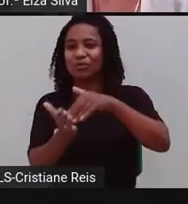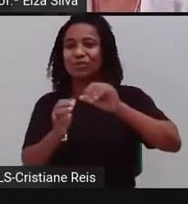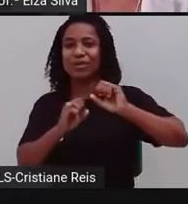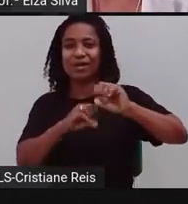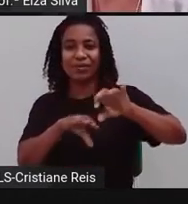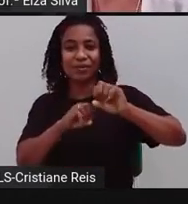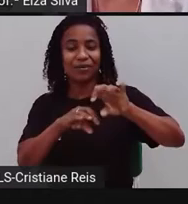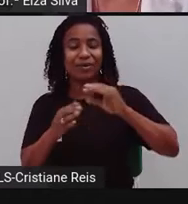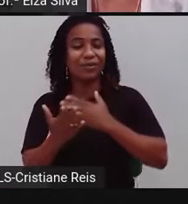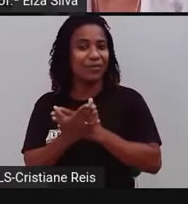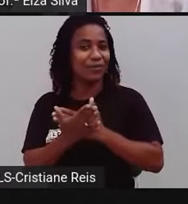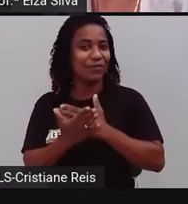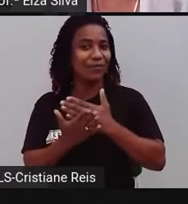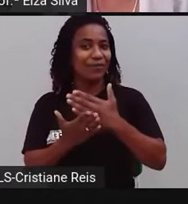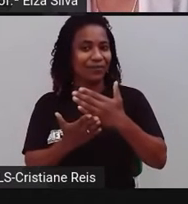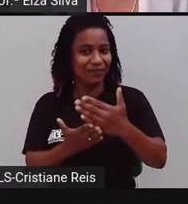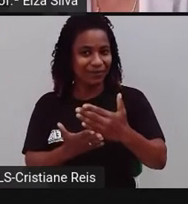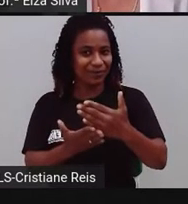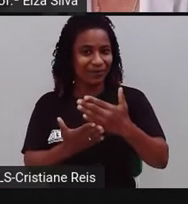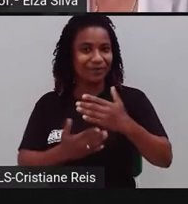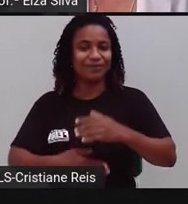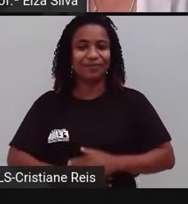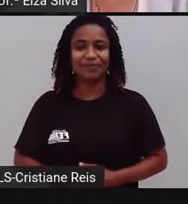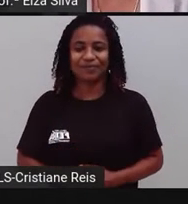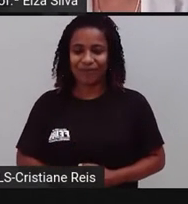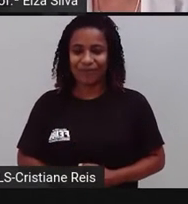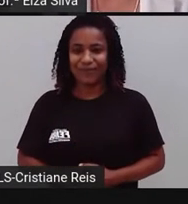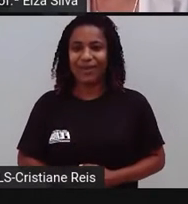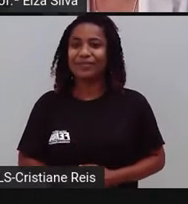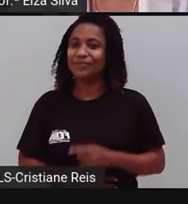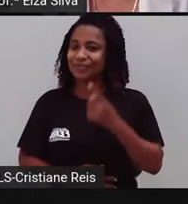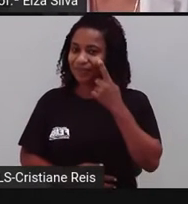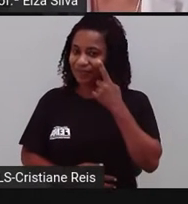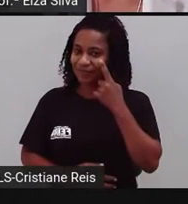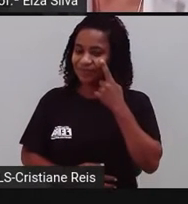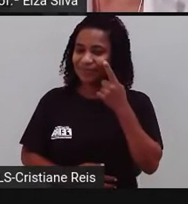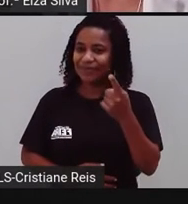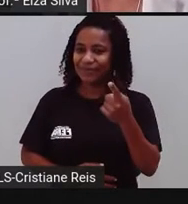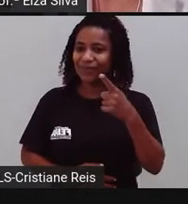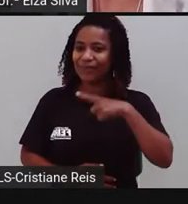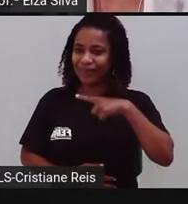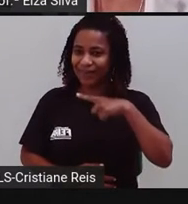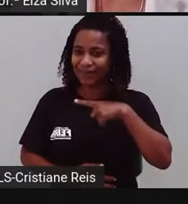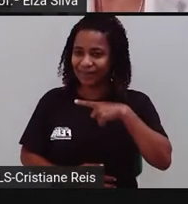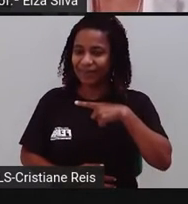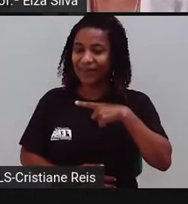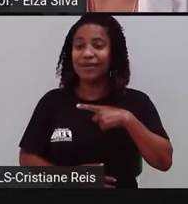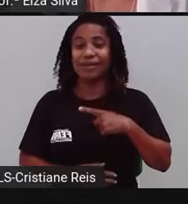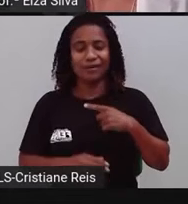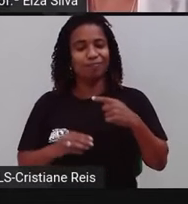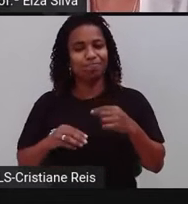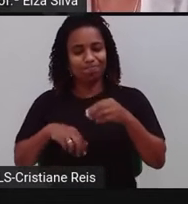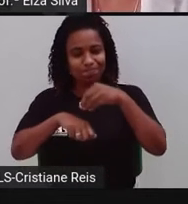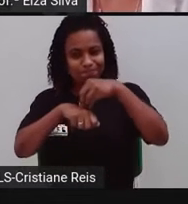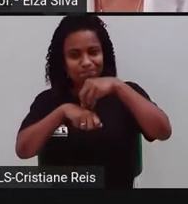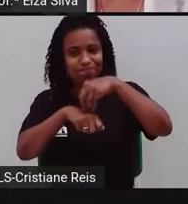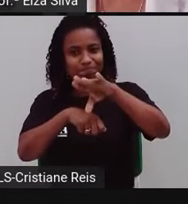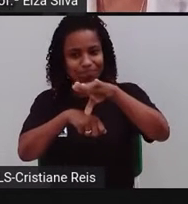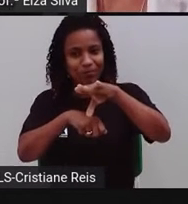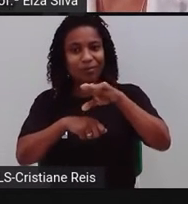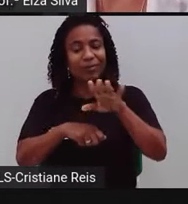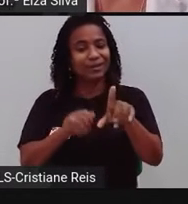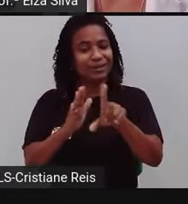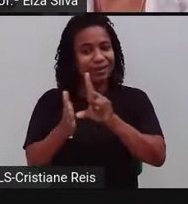eu começo trazendo para vocês uma mensagem. Mas antes dessa mensagem, é importante que a gente